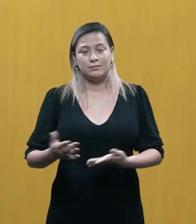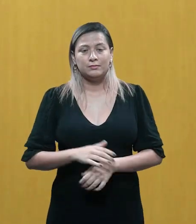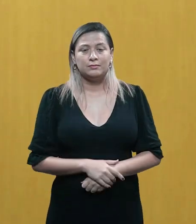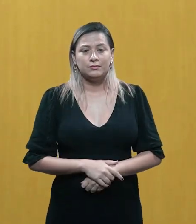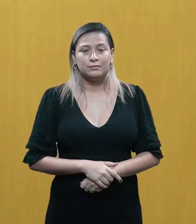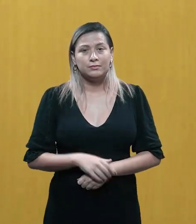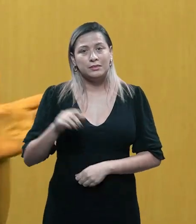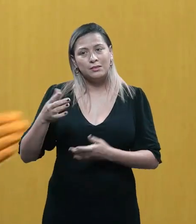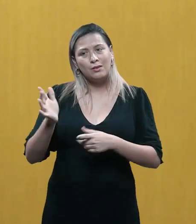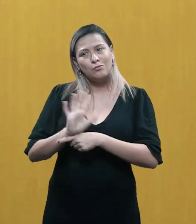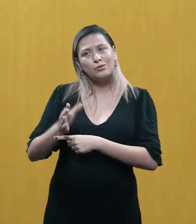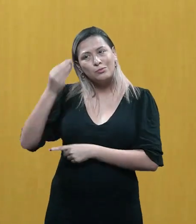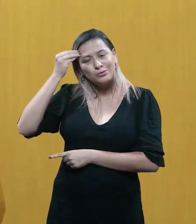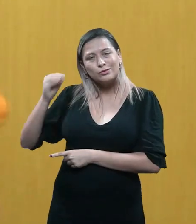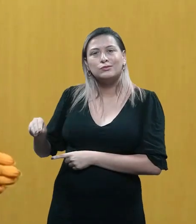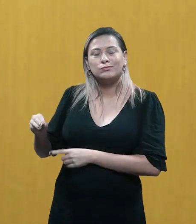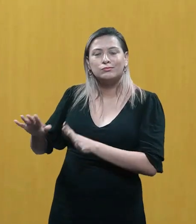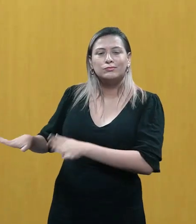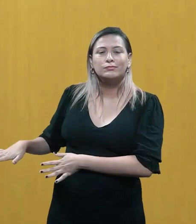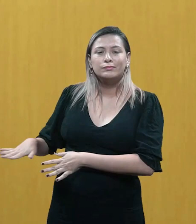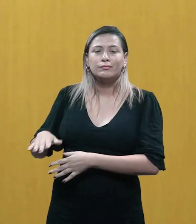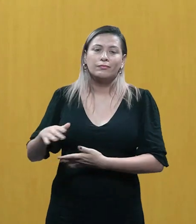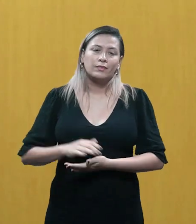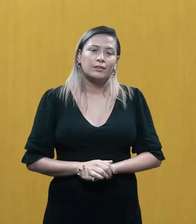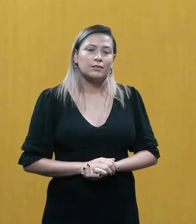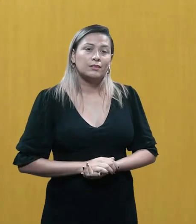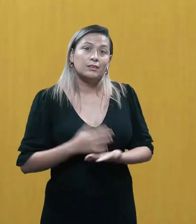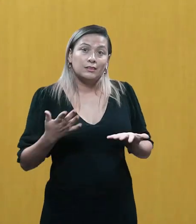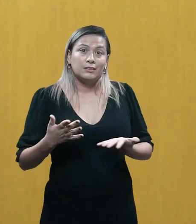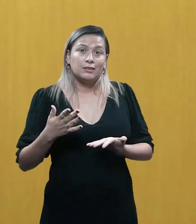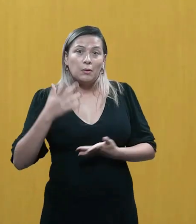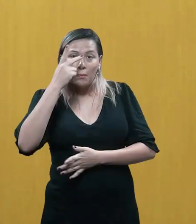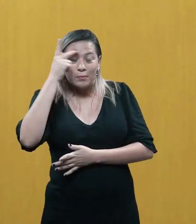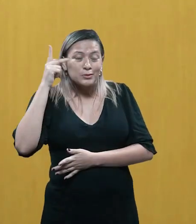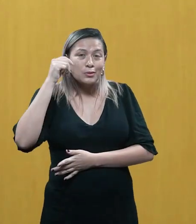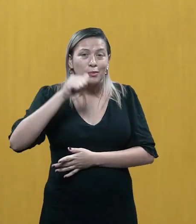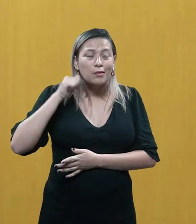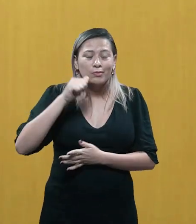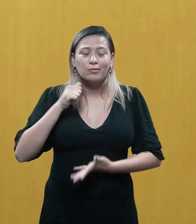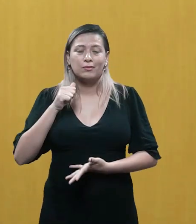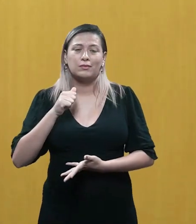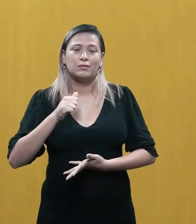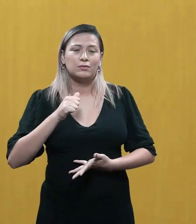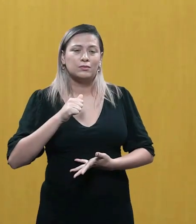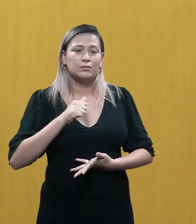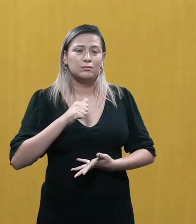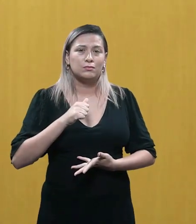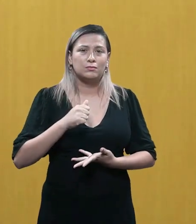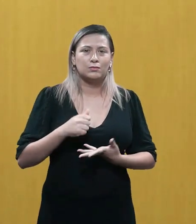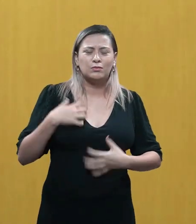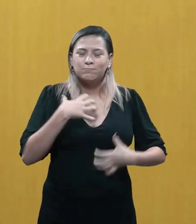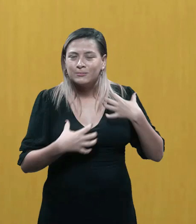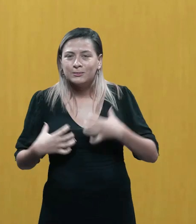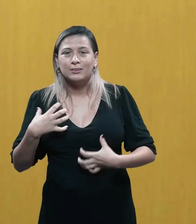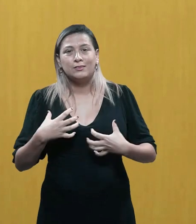aquela cena, ela é dispensada e aí você corta para desespero do ator que participou, que filmou, ele não